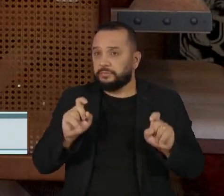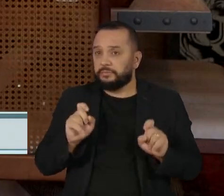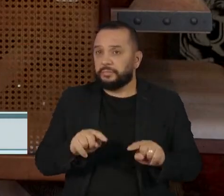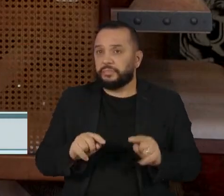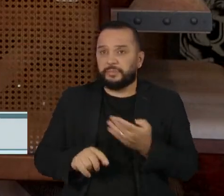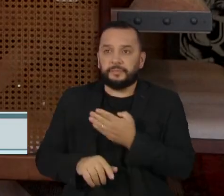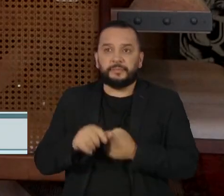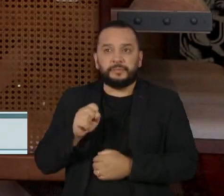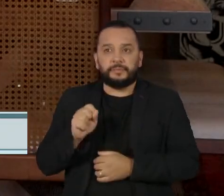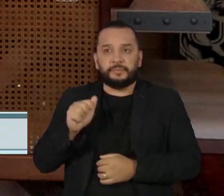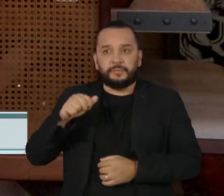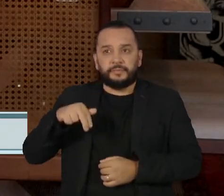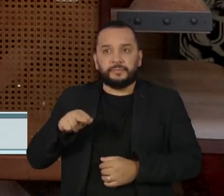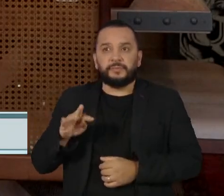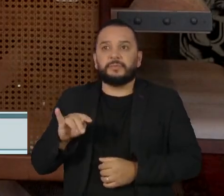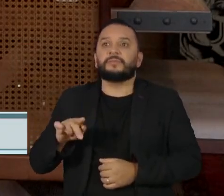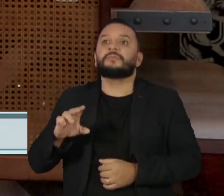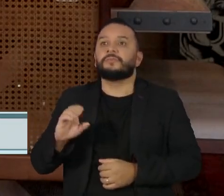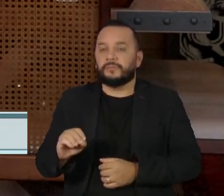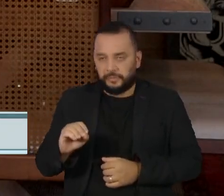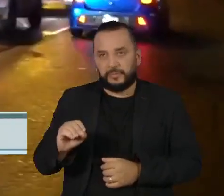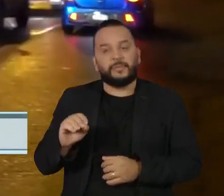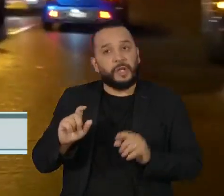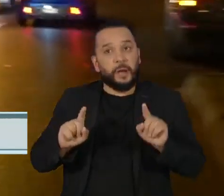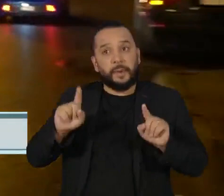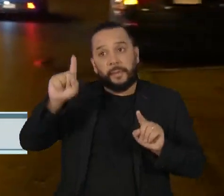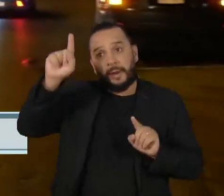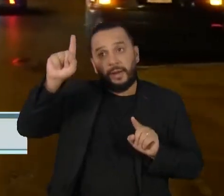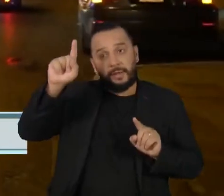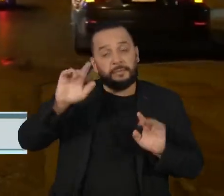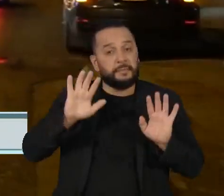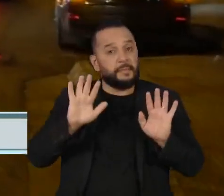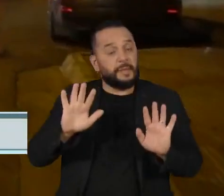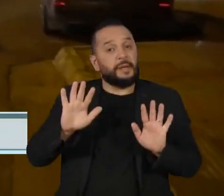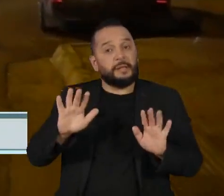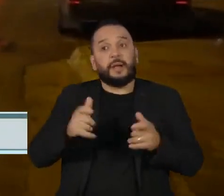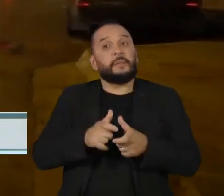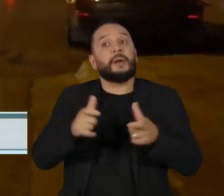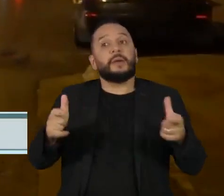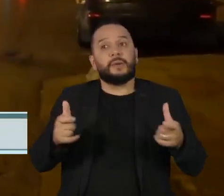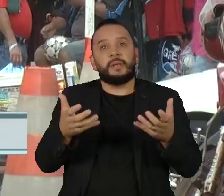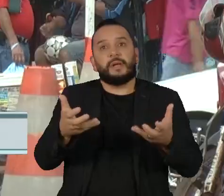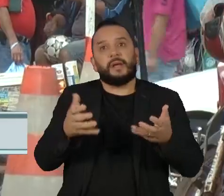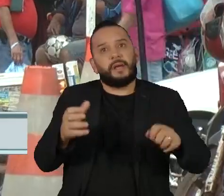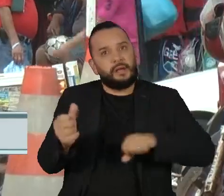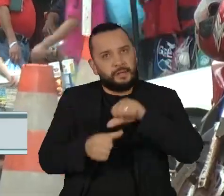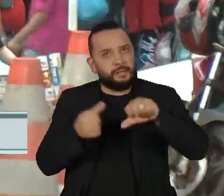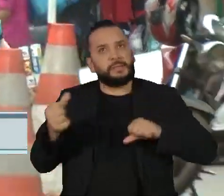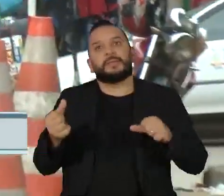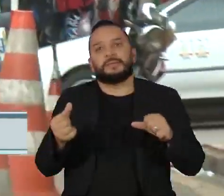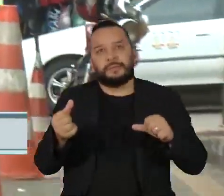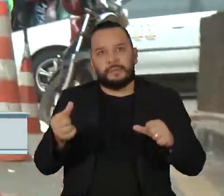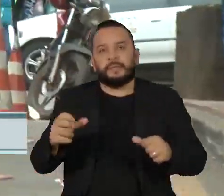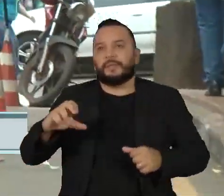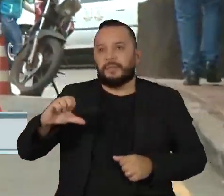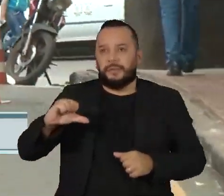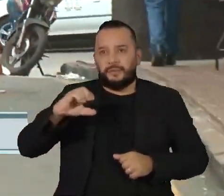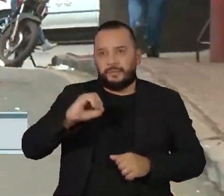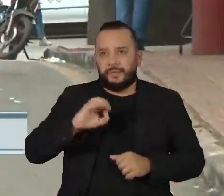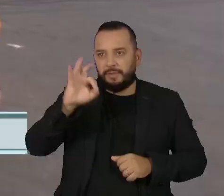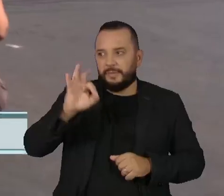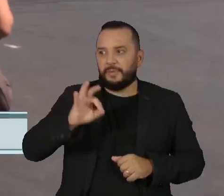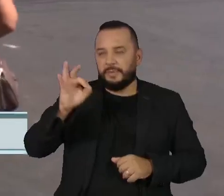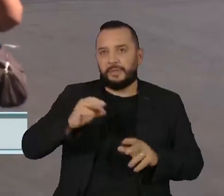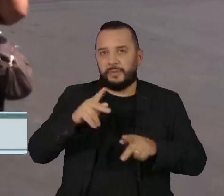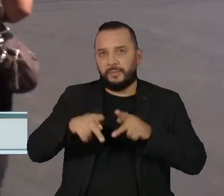Santiago Penha aparece na frente, pesquisas apontam que a maioria absoluta quer mudanças. Mais de 90% dos